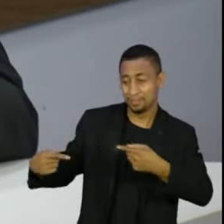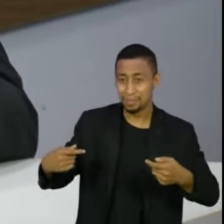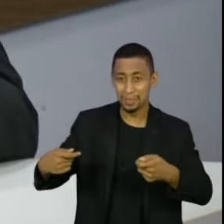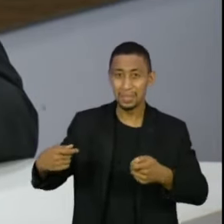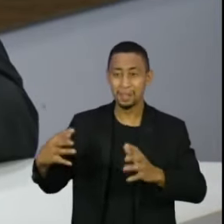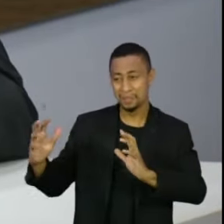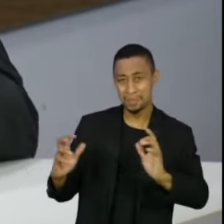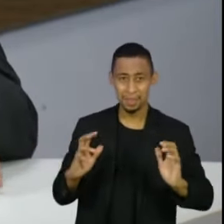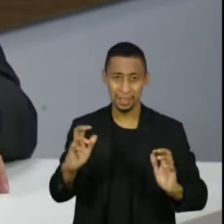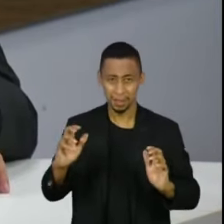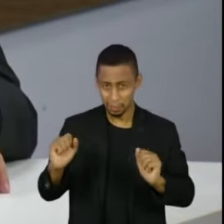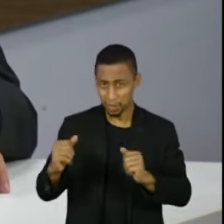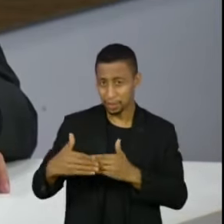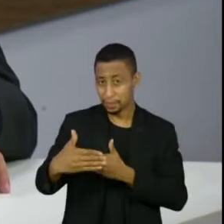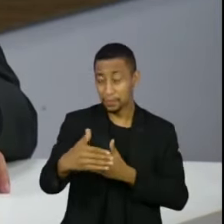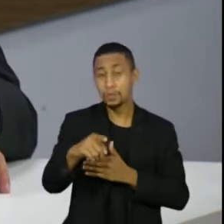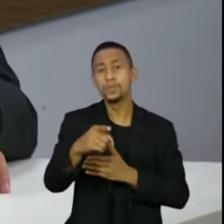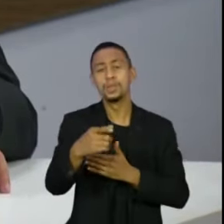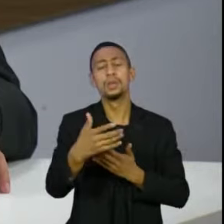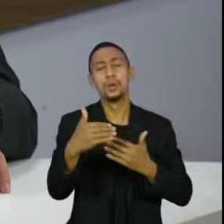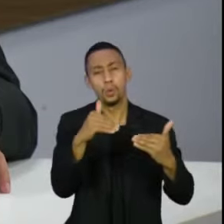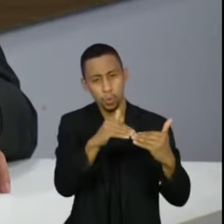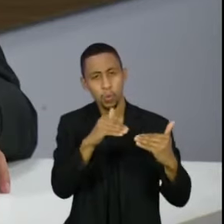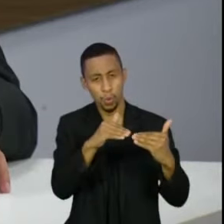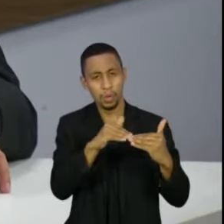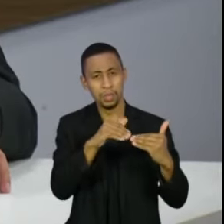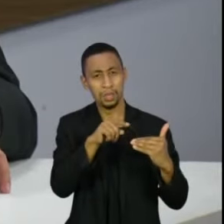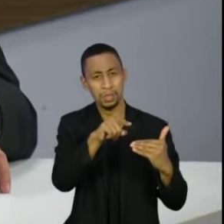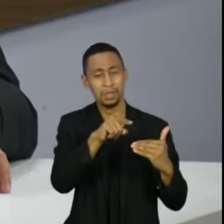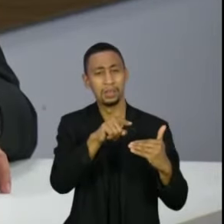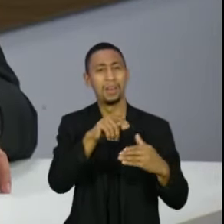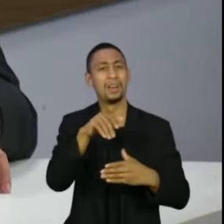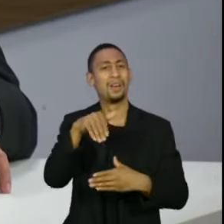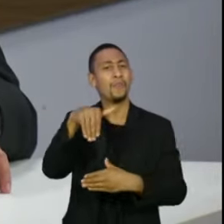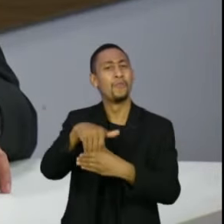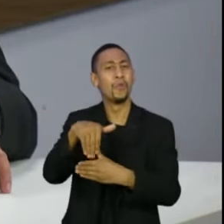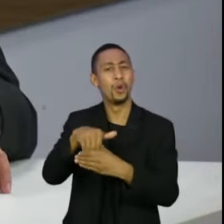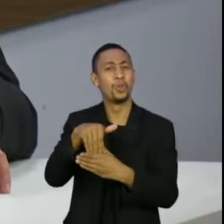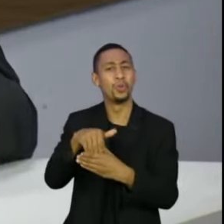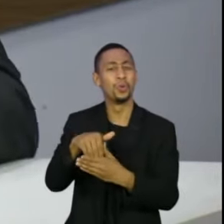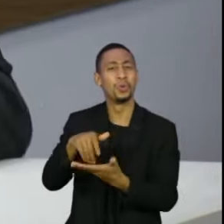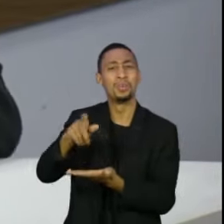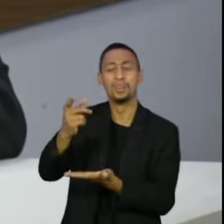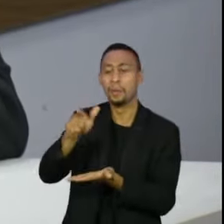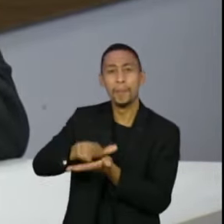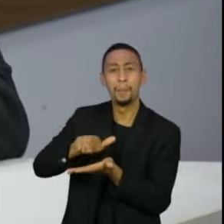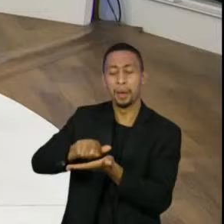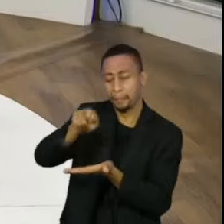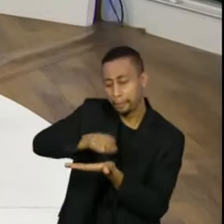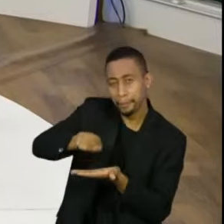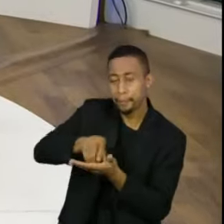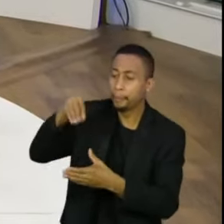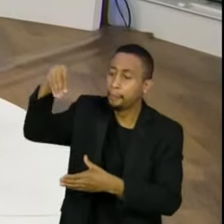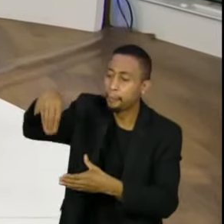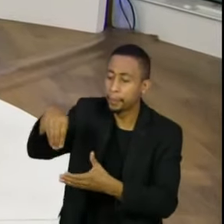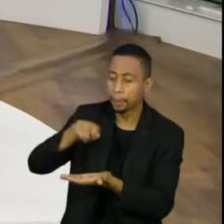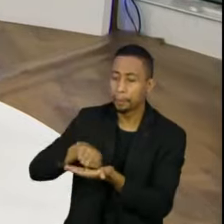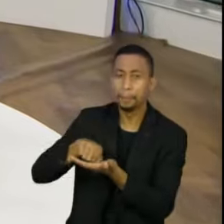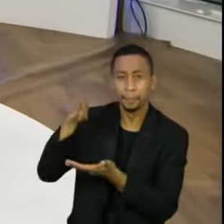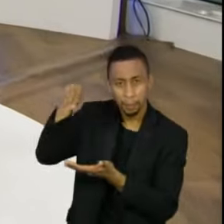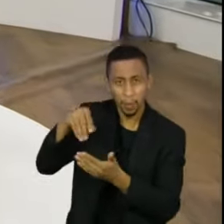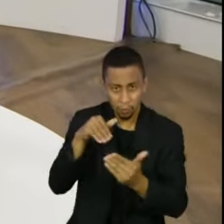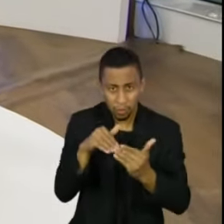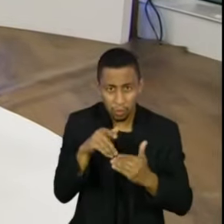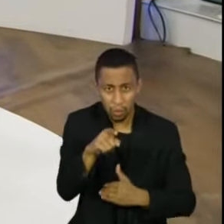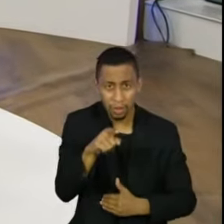acoplada a ela é, o é a favor da aprovação do voto impresso nas urnas eletrônicas? Bruno, primeiramente, de